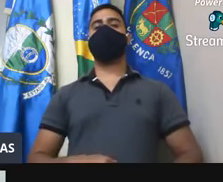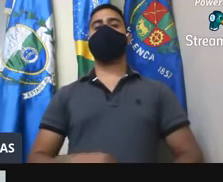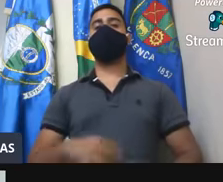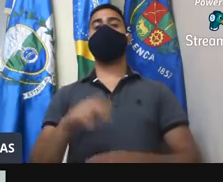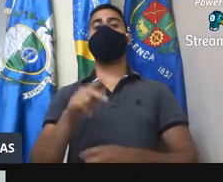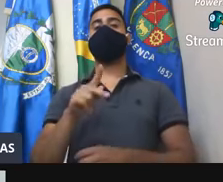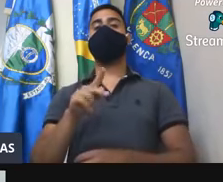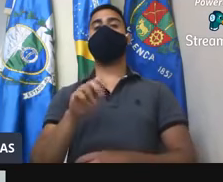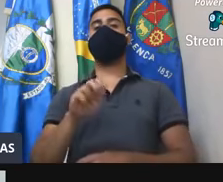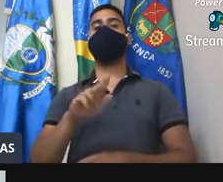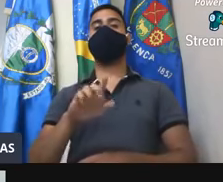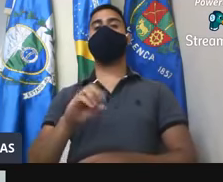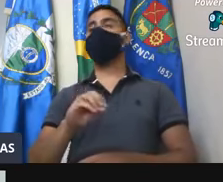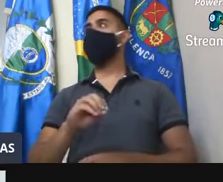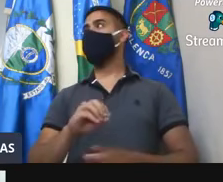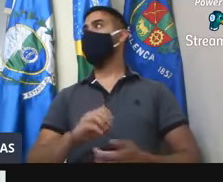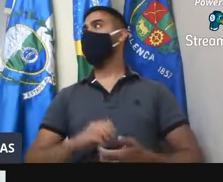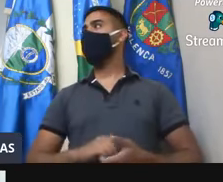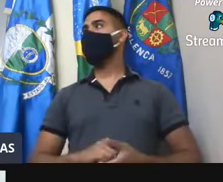Celso Alves Pena.